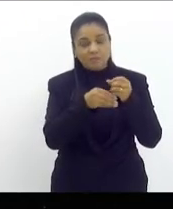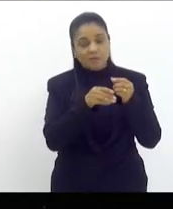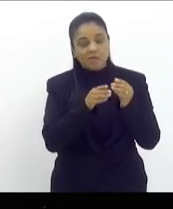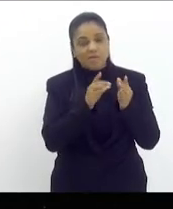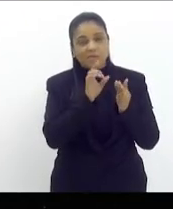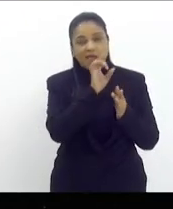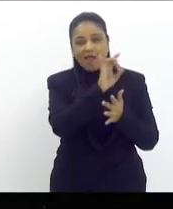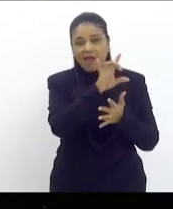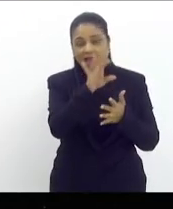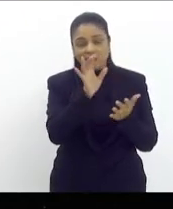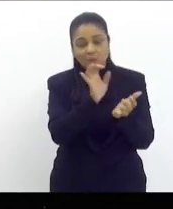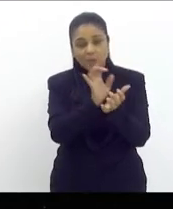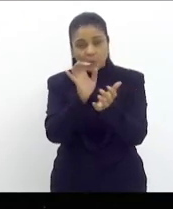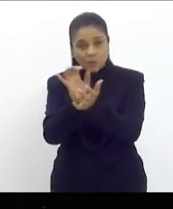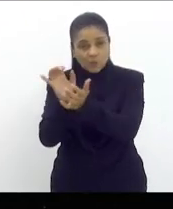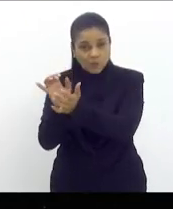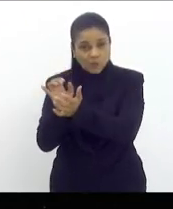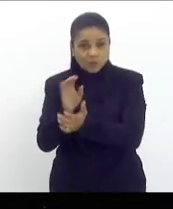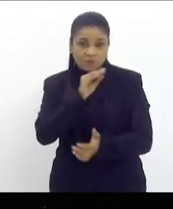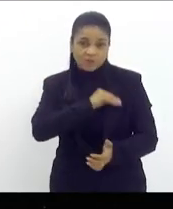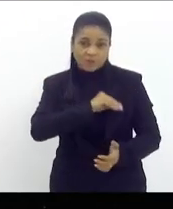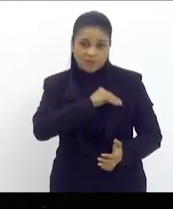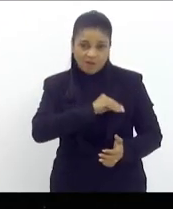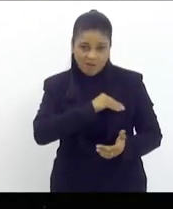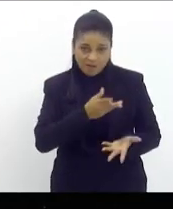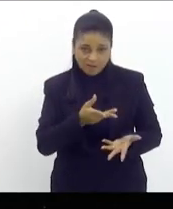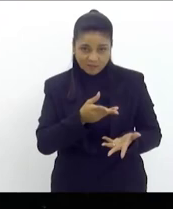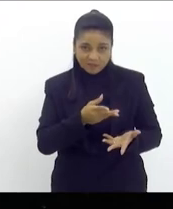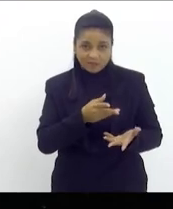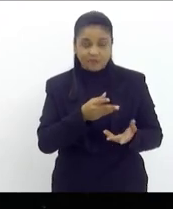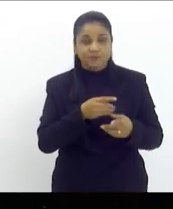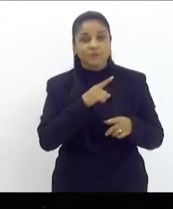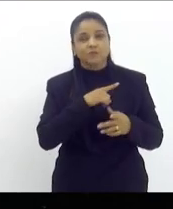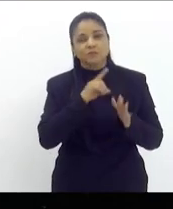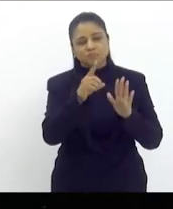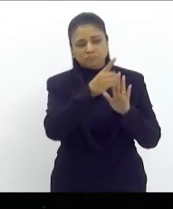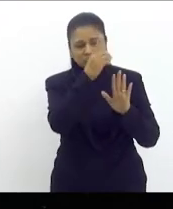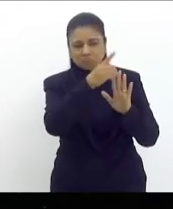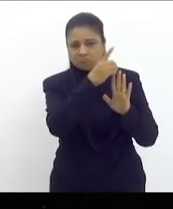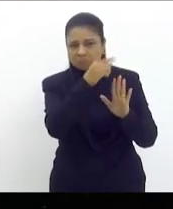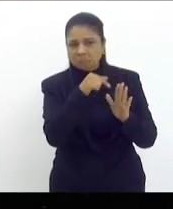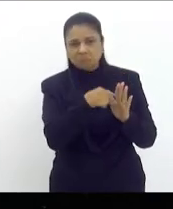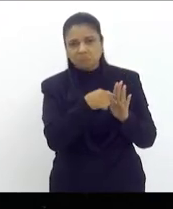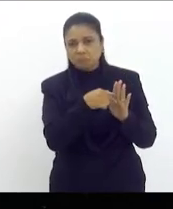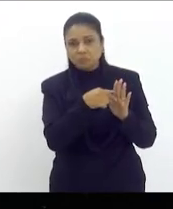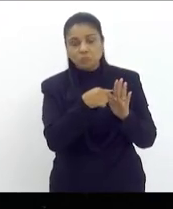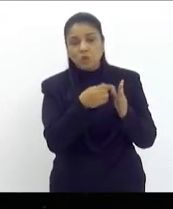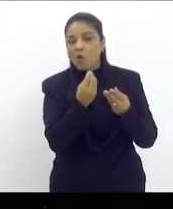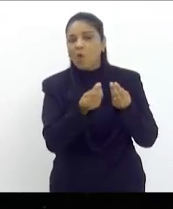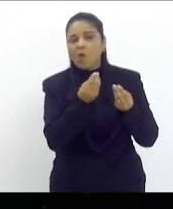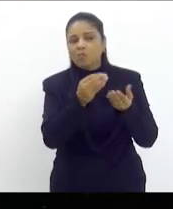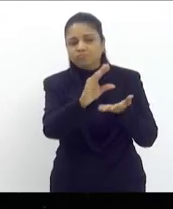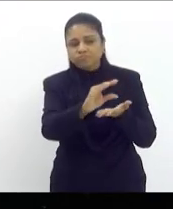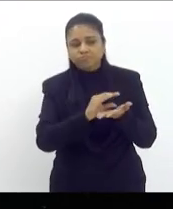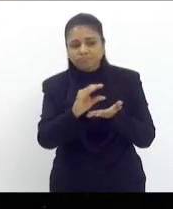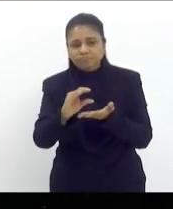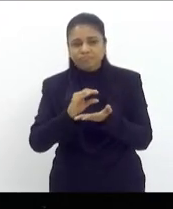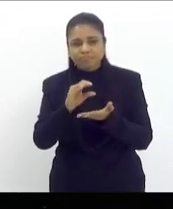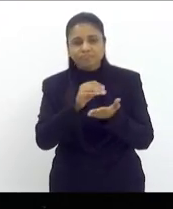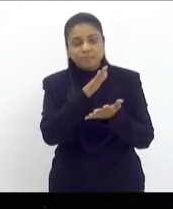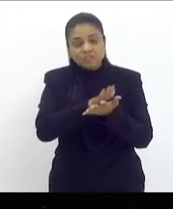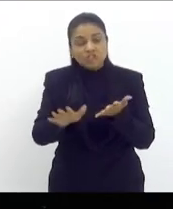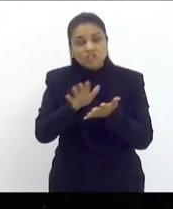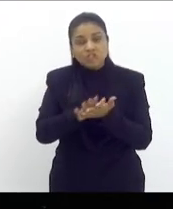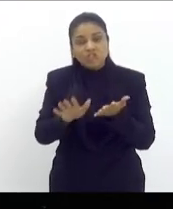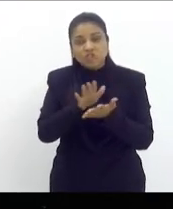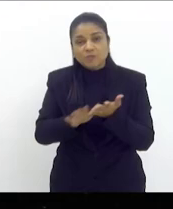salarial outra questão não tratada no decreto são as fontes de financiamento da referida despesa que